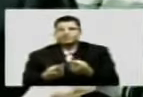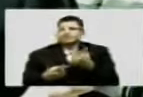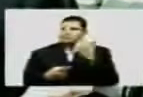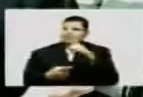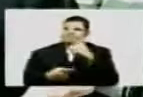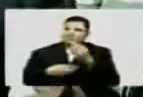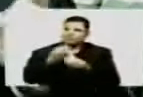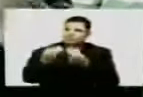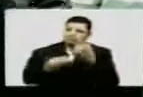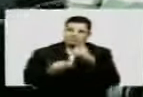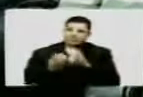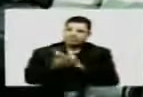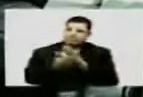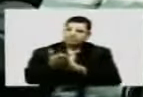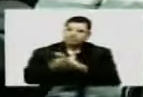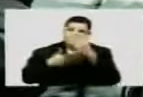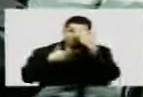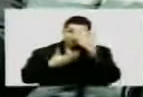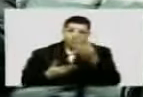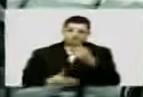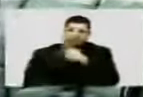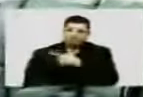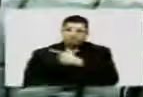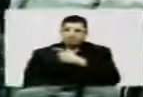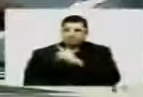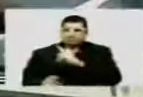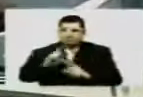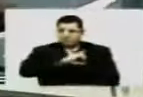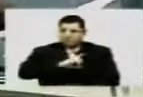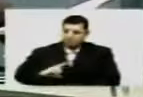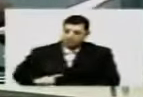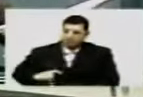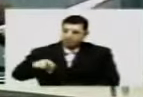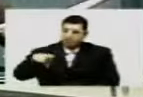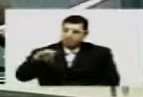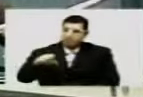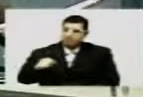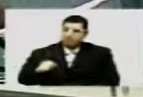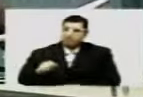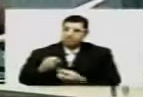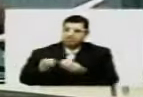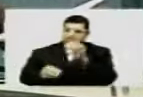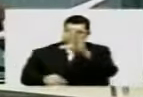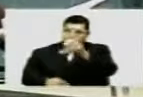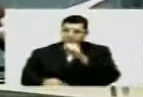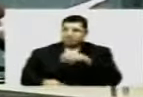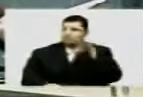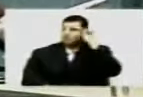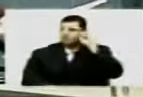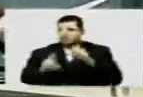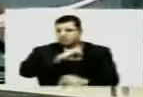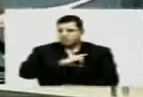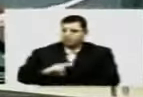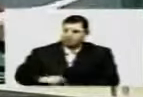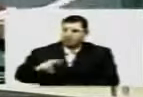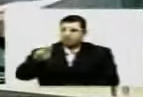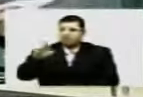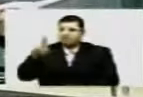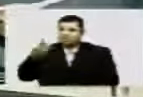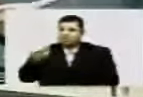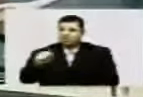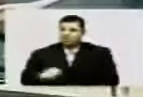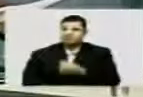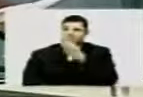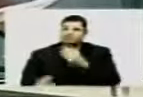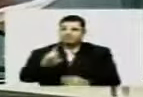mas, infelizmente, não é. Obrigado, deputado Marcelo. Obrigado, deputado Luiz Castro. Acato a parte da Exª, senhora, deputada Vera Castelo Branco.